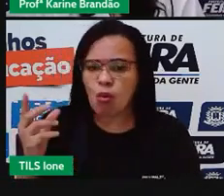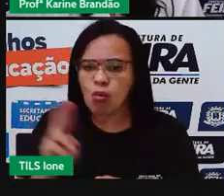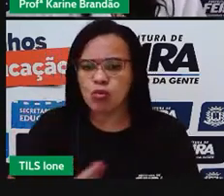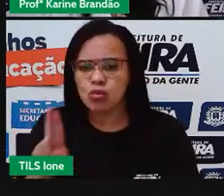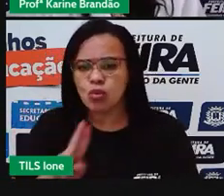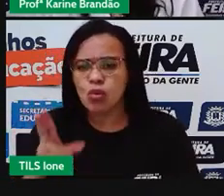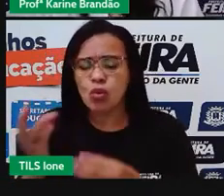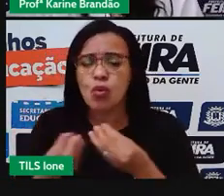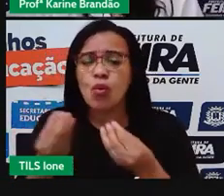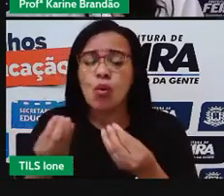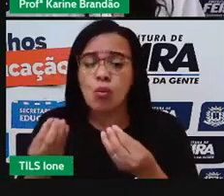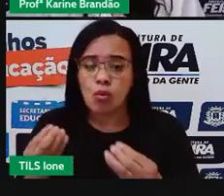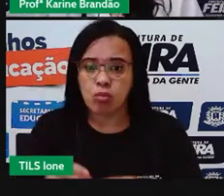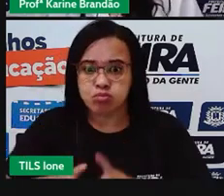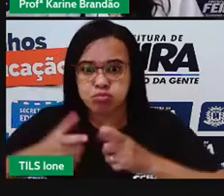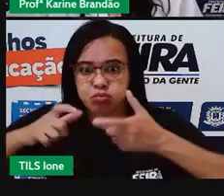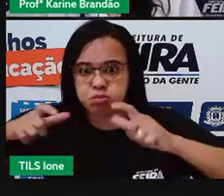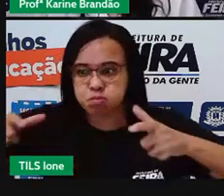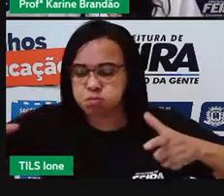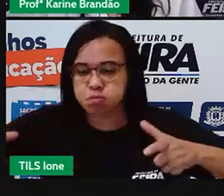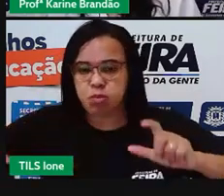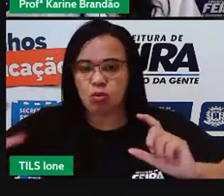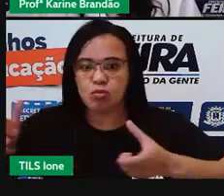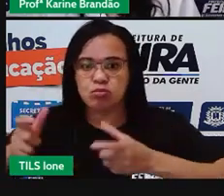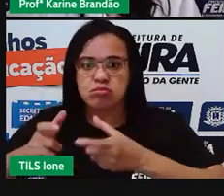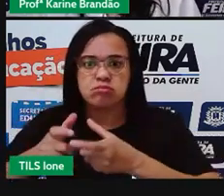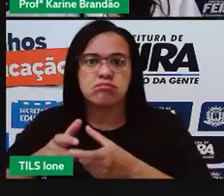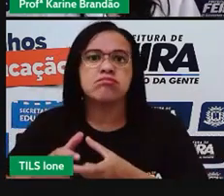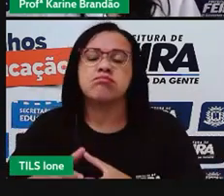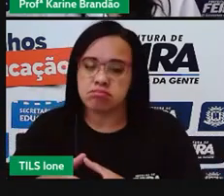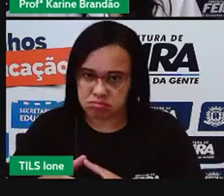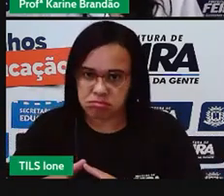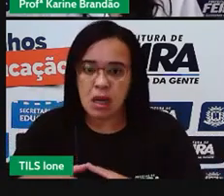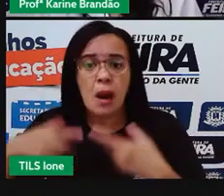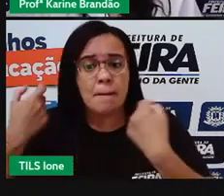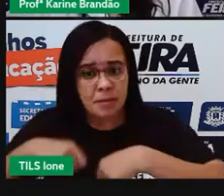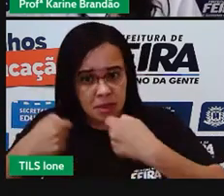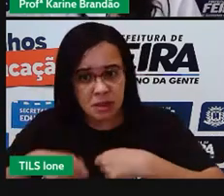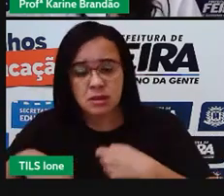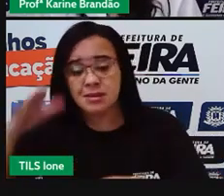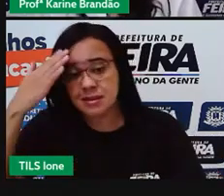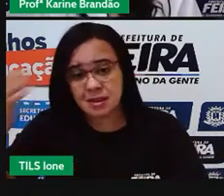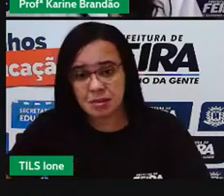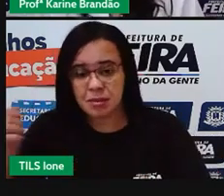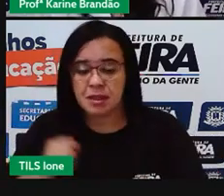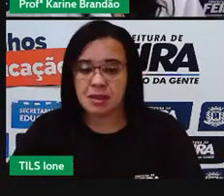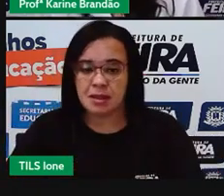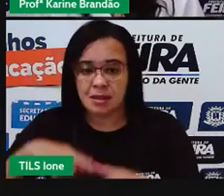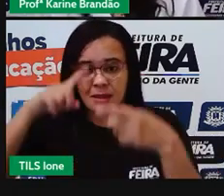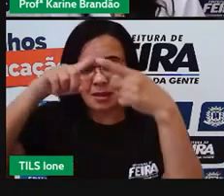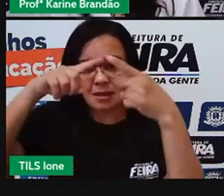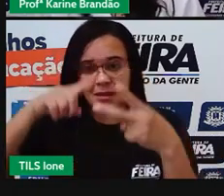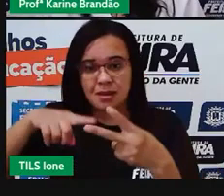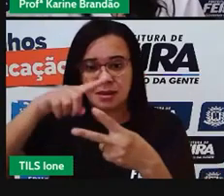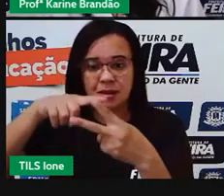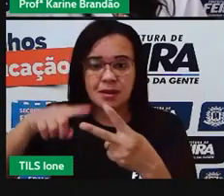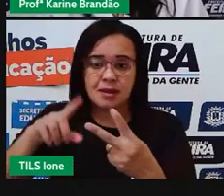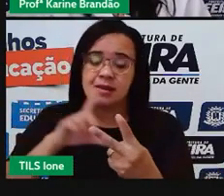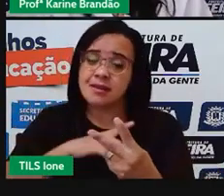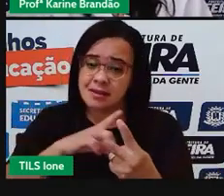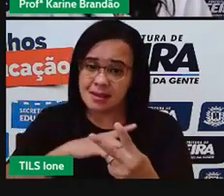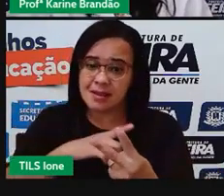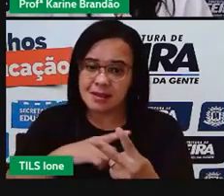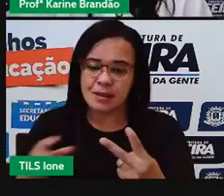E aí, então, dentro da pegada hídrica, existe uma divisão, né? Que a gente diz que